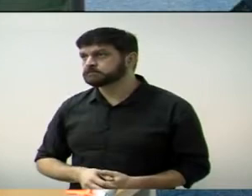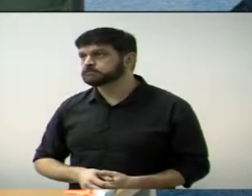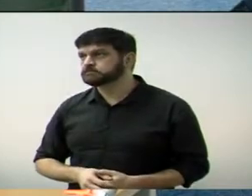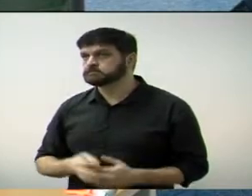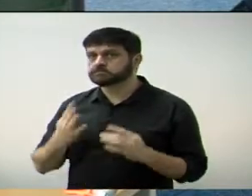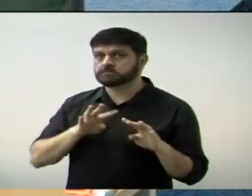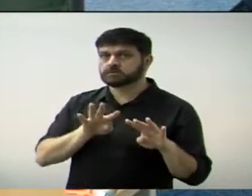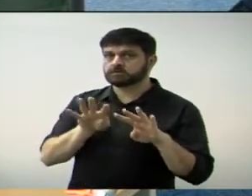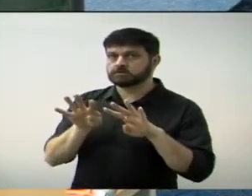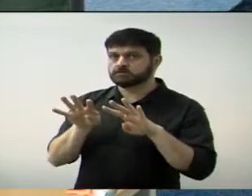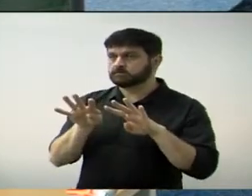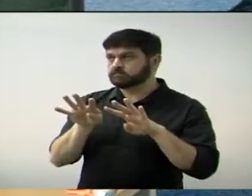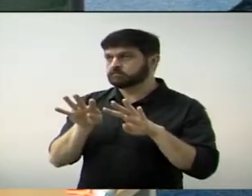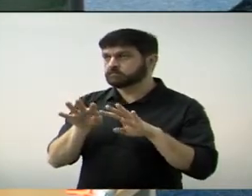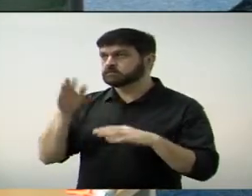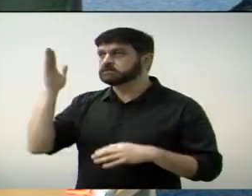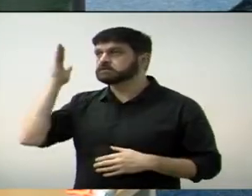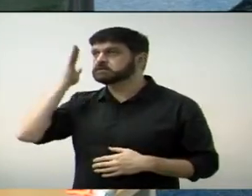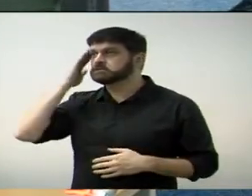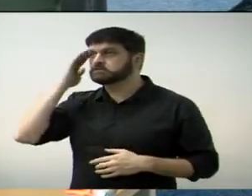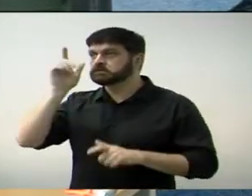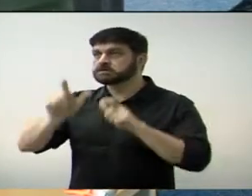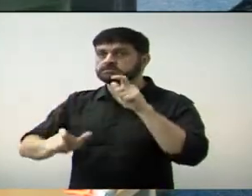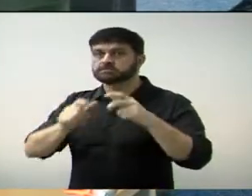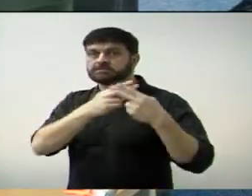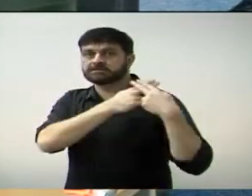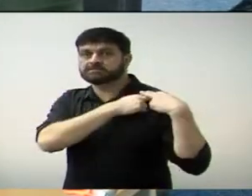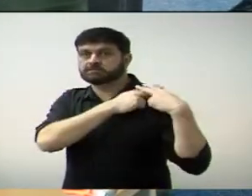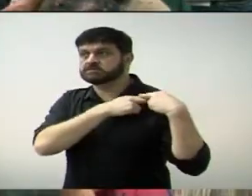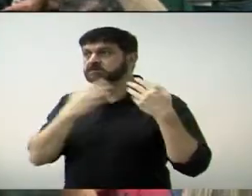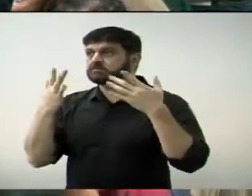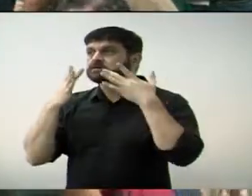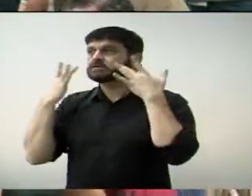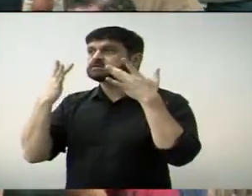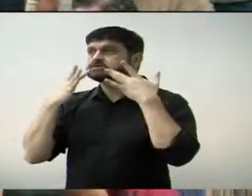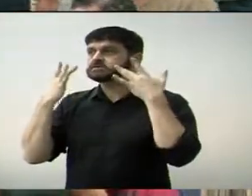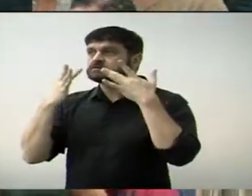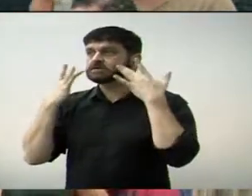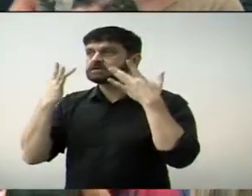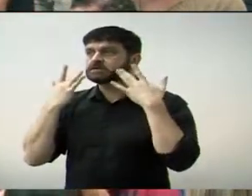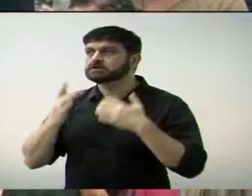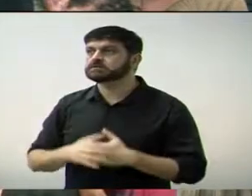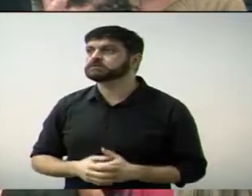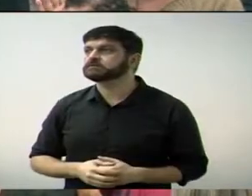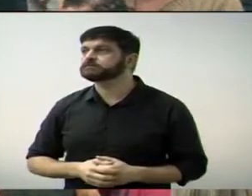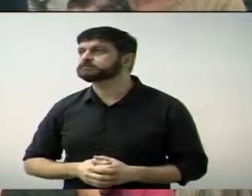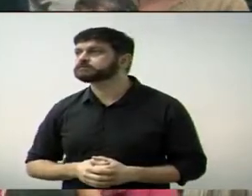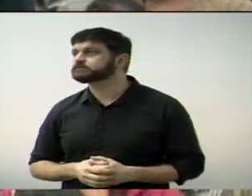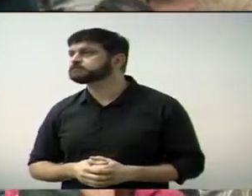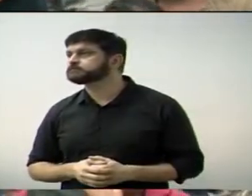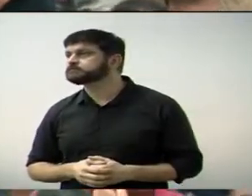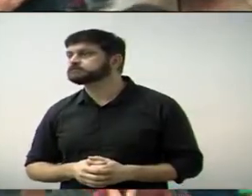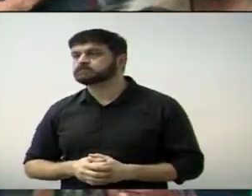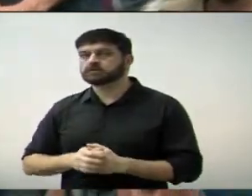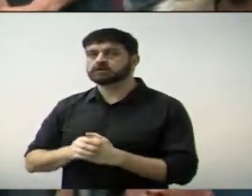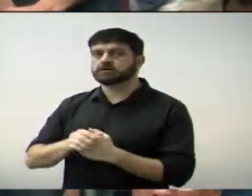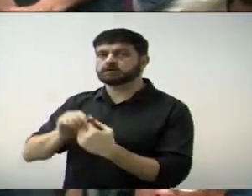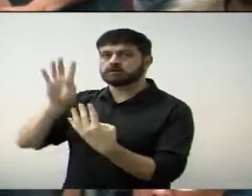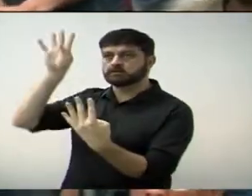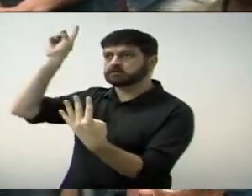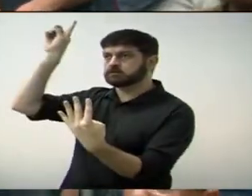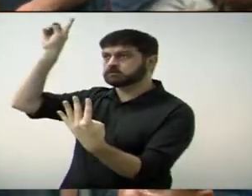por favor, para que a gente possa identificá-los, todo mundo possa identificá-los. A Zilda está sentada com a criança. Deus abençoe